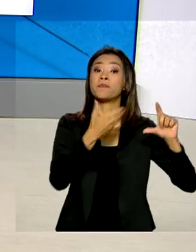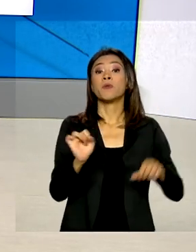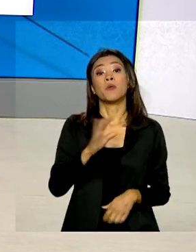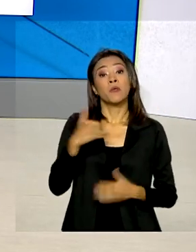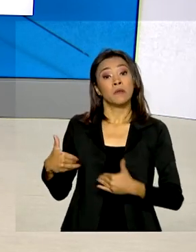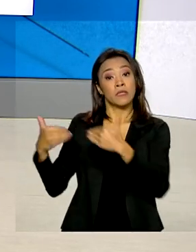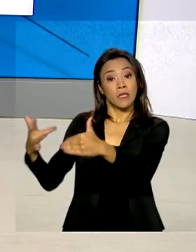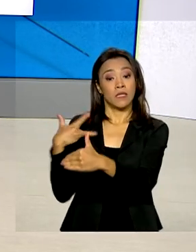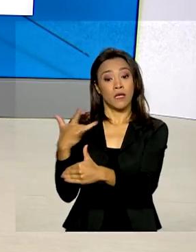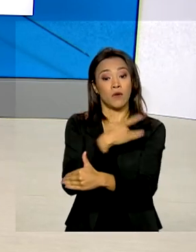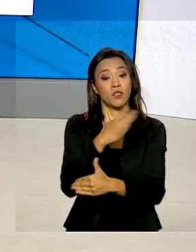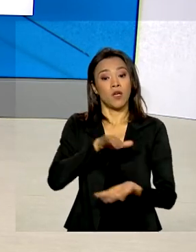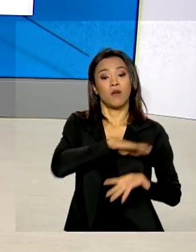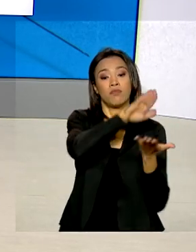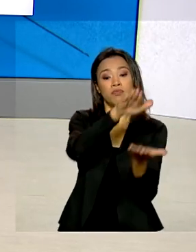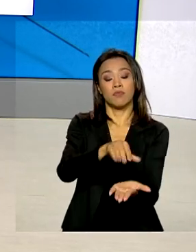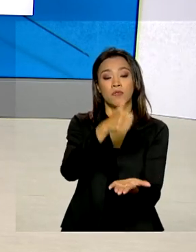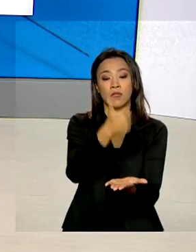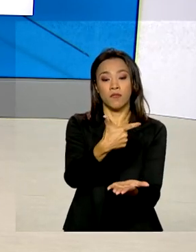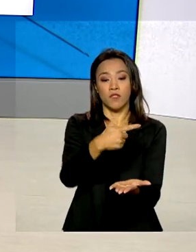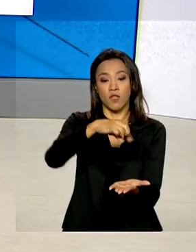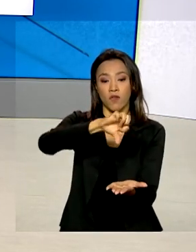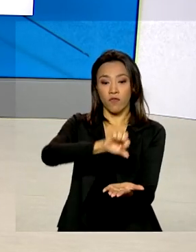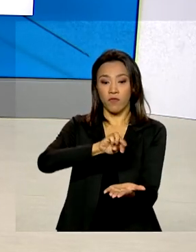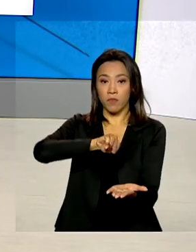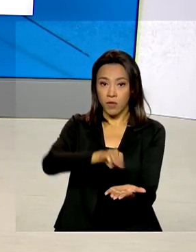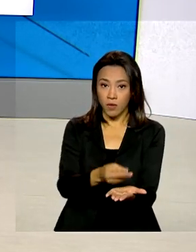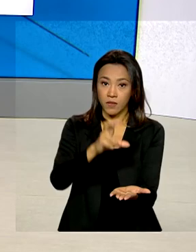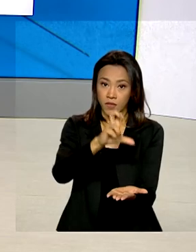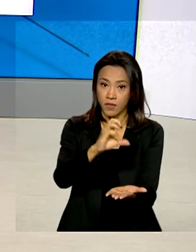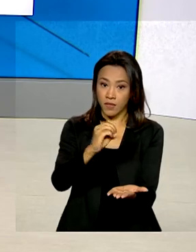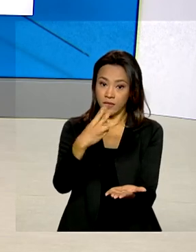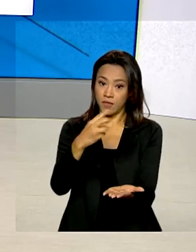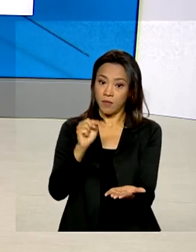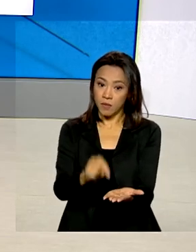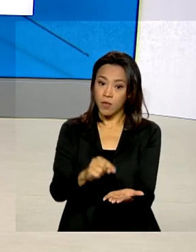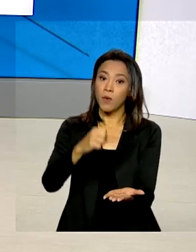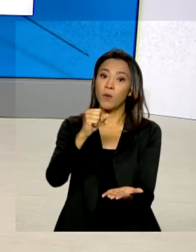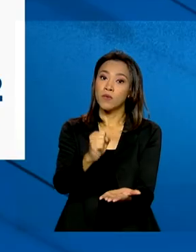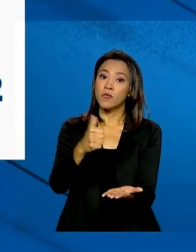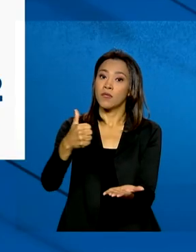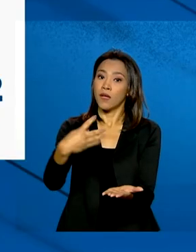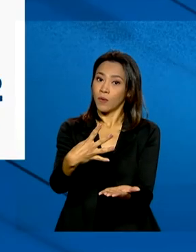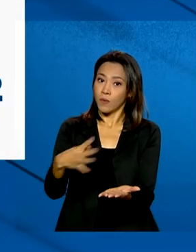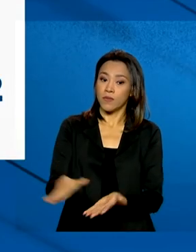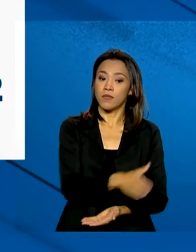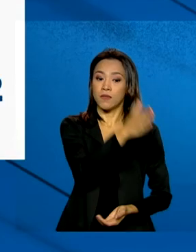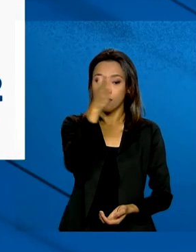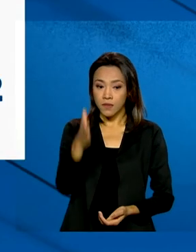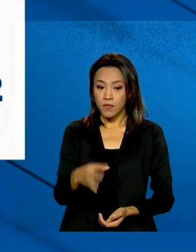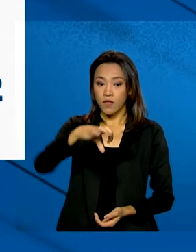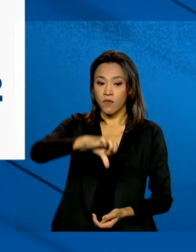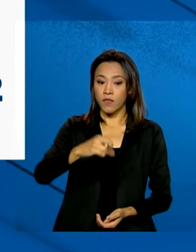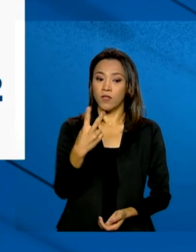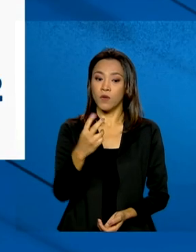distribuiu 129.503.814 doses. 92